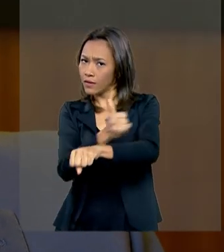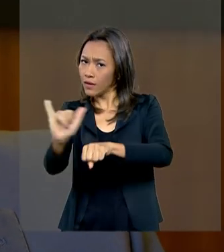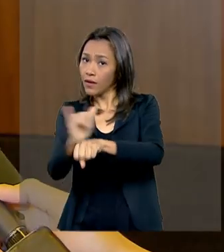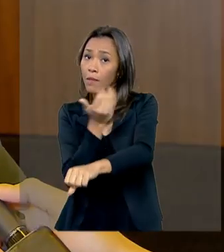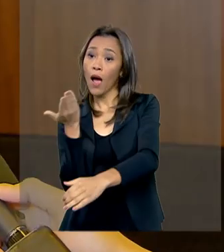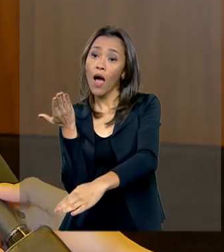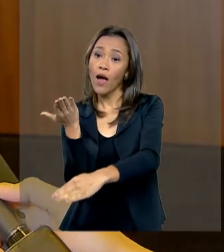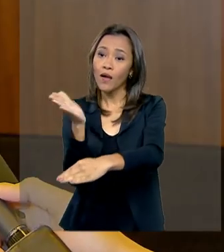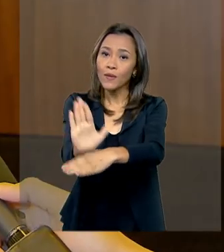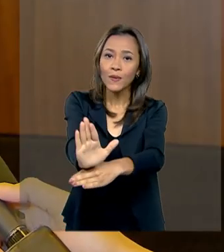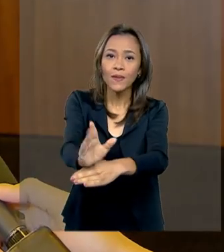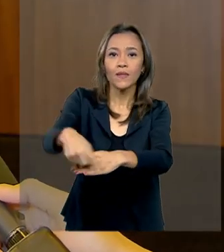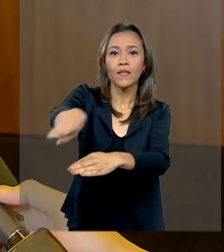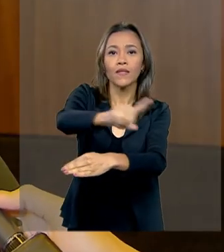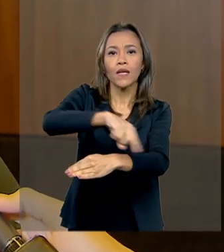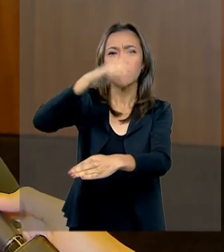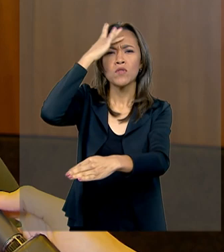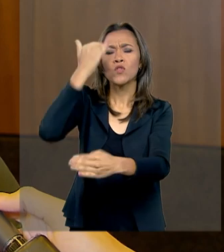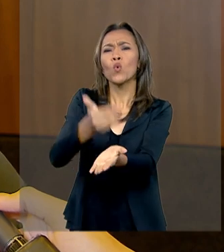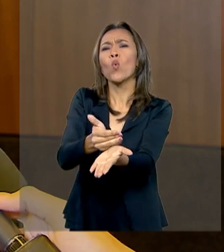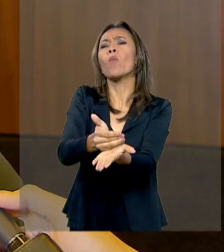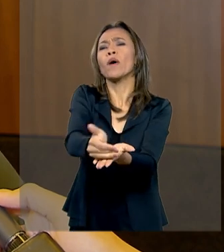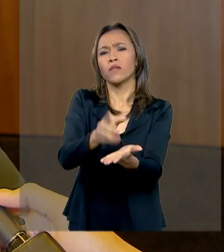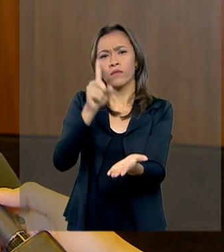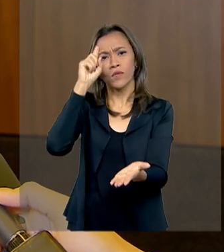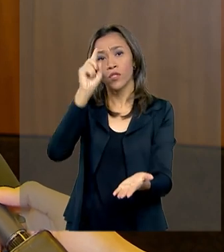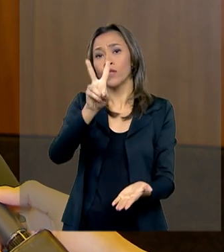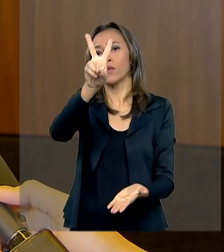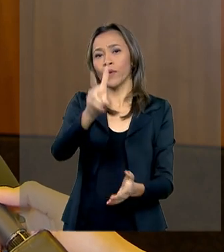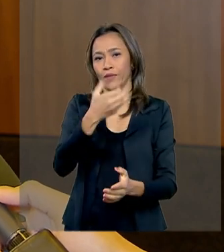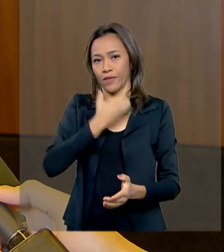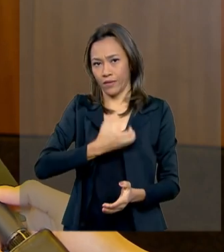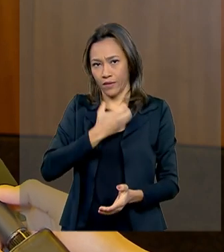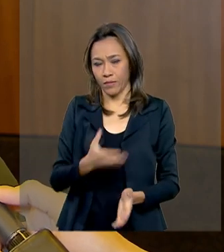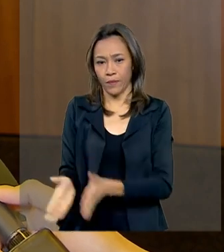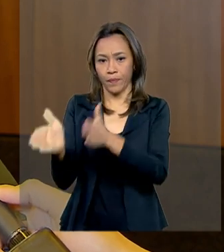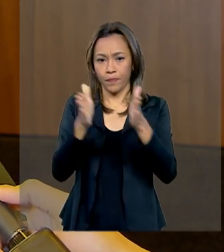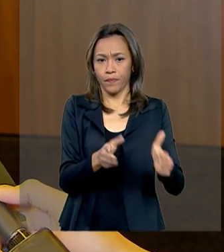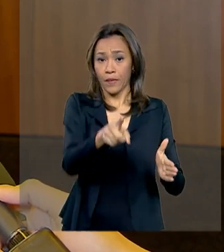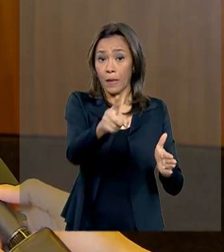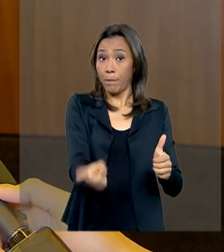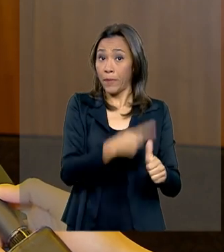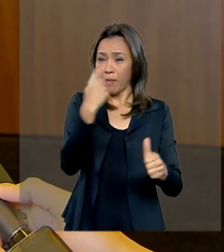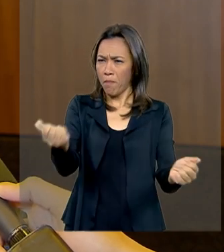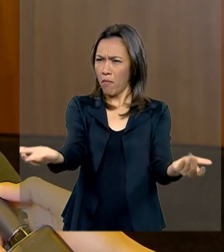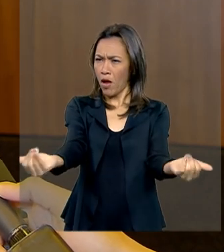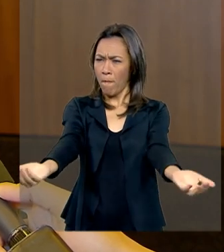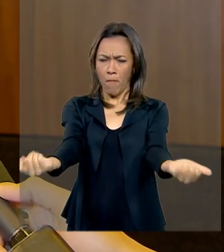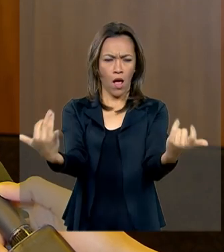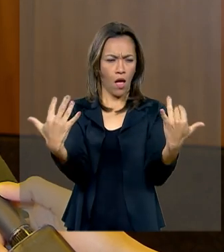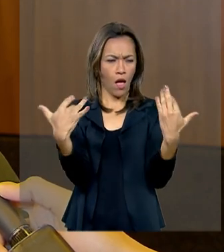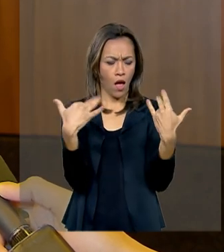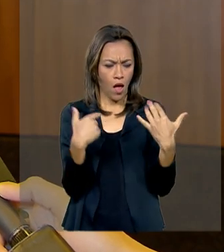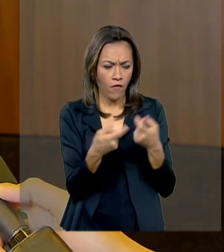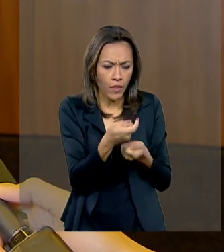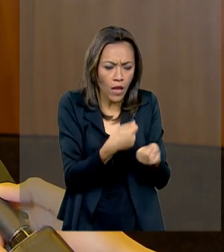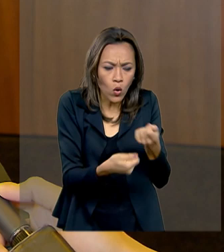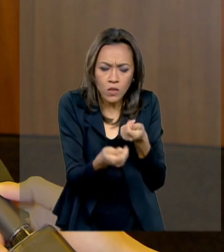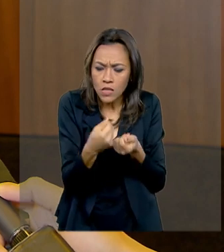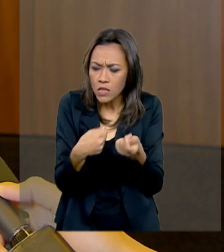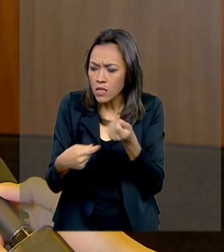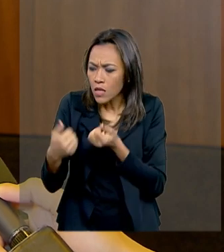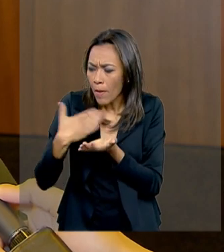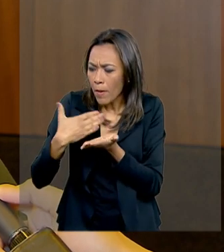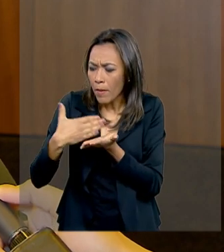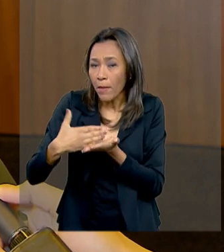consumidores, a partir do dia 2 de dezembro. A primeira iniciativa são os mutirões de negociação e de orientação financeira, que vão acontecer